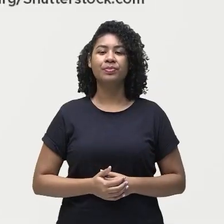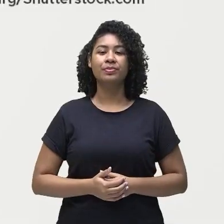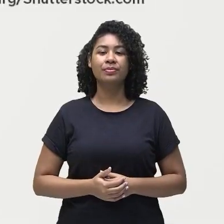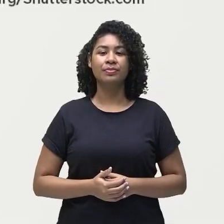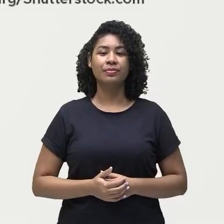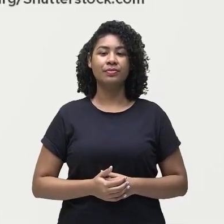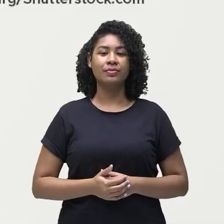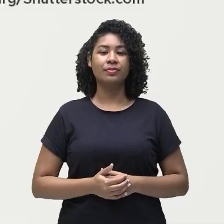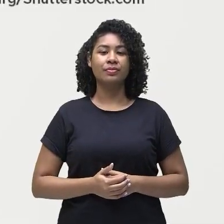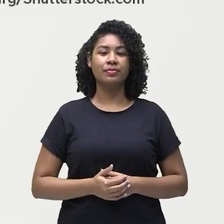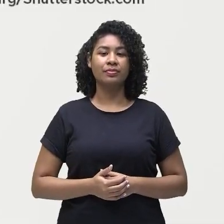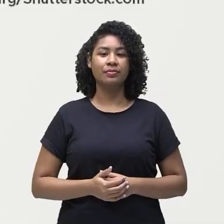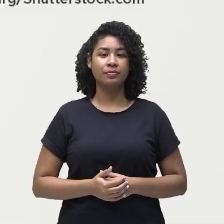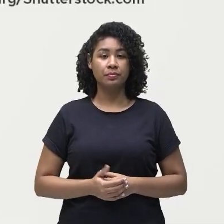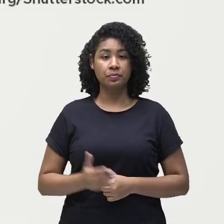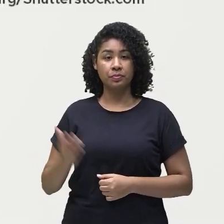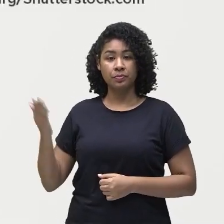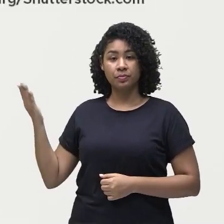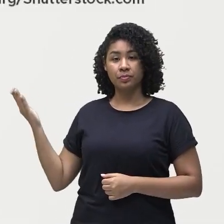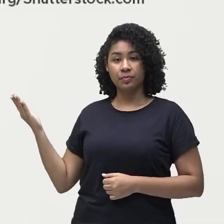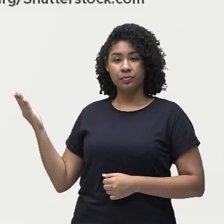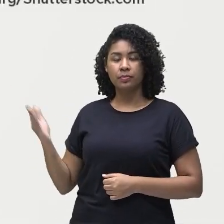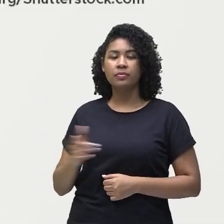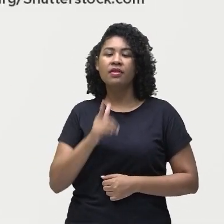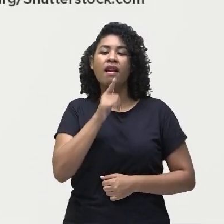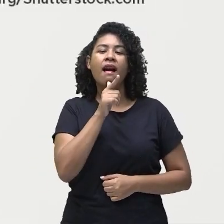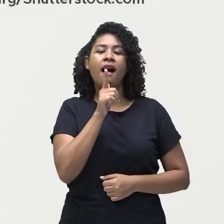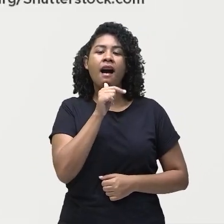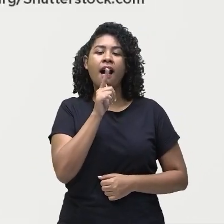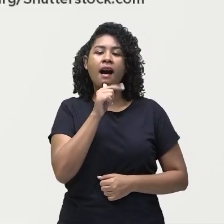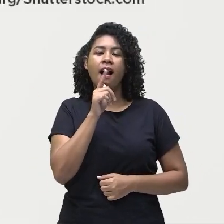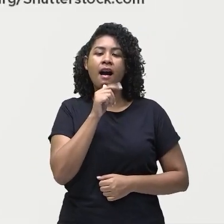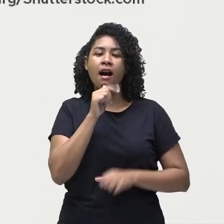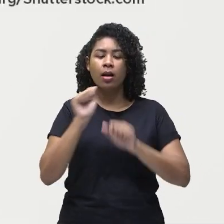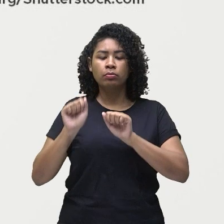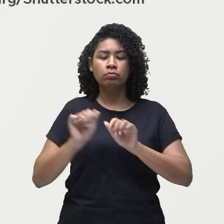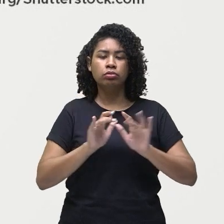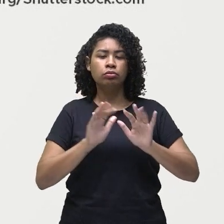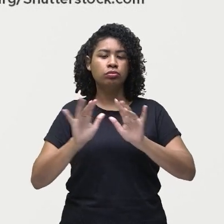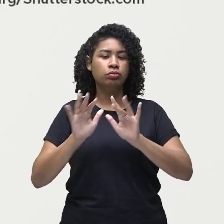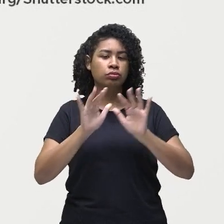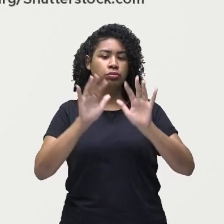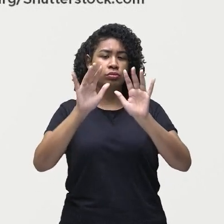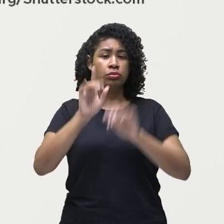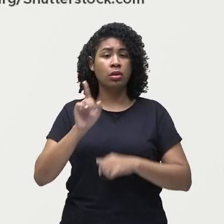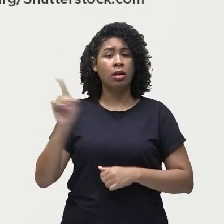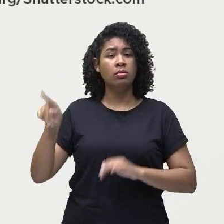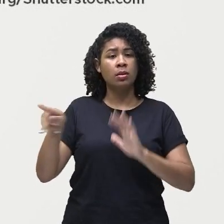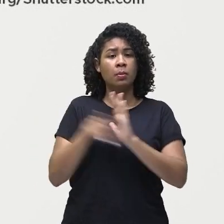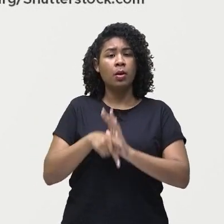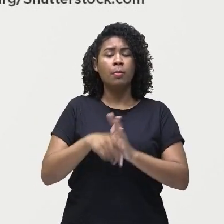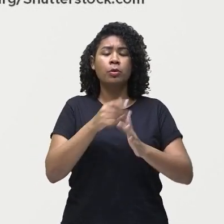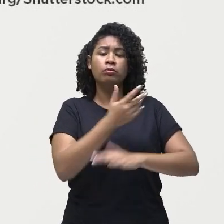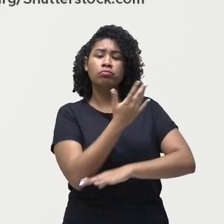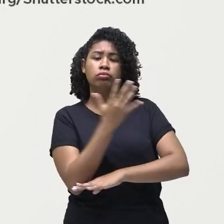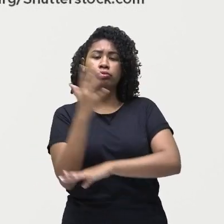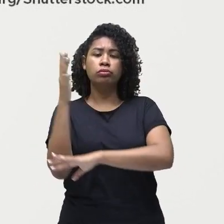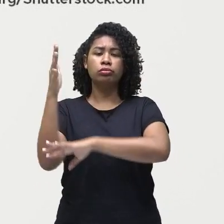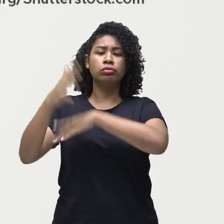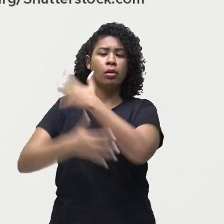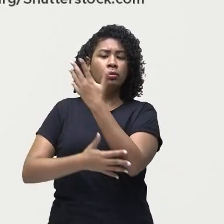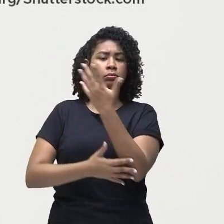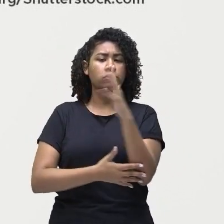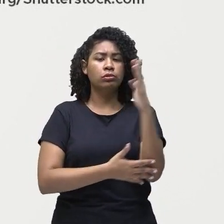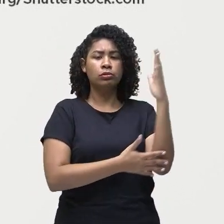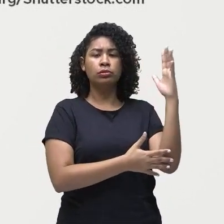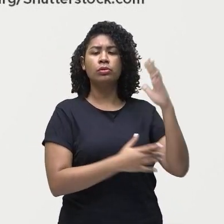O vapor d'água é um elemento presente na natureza e encontra-se na